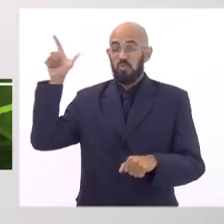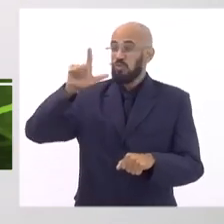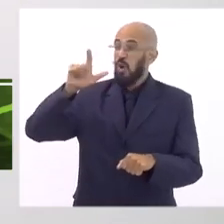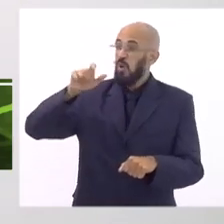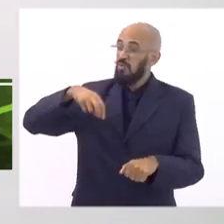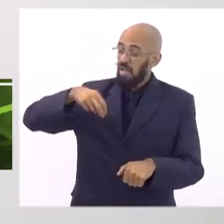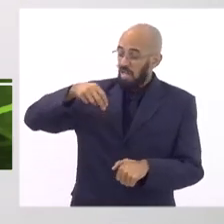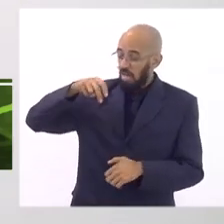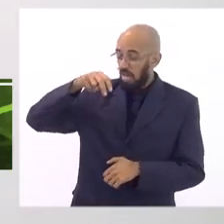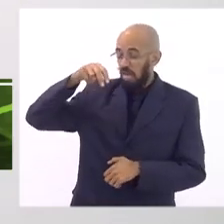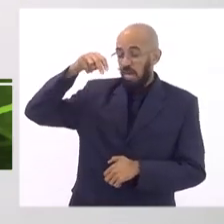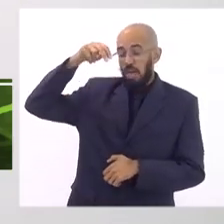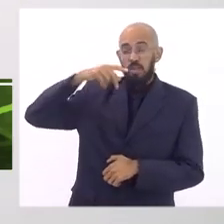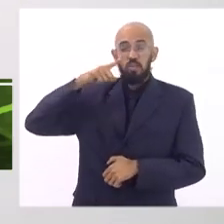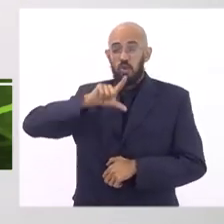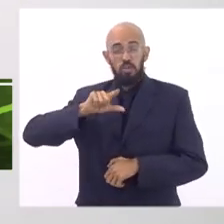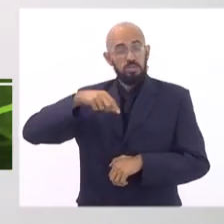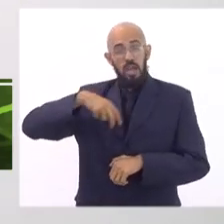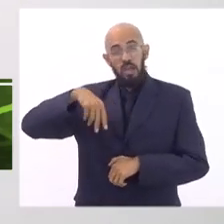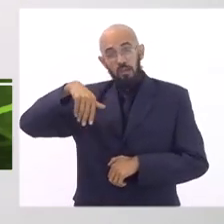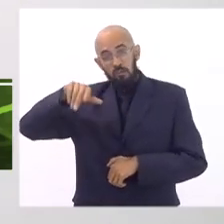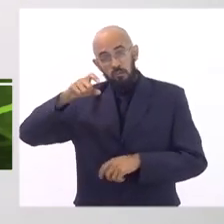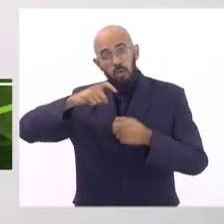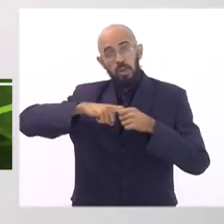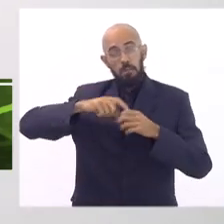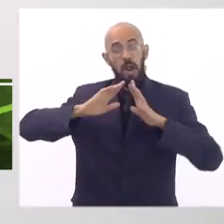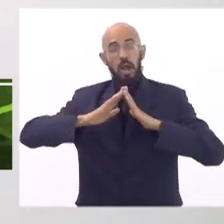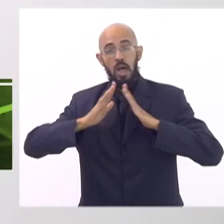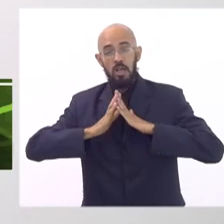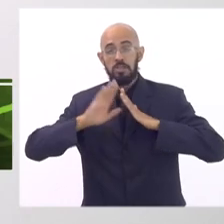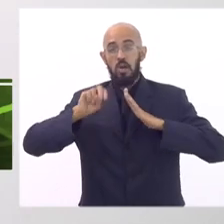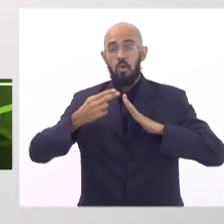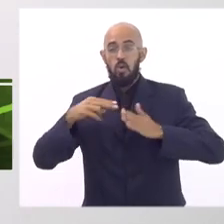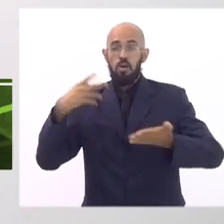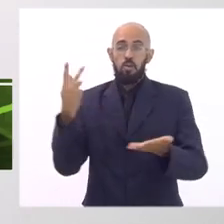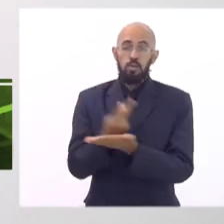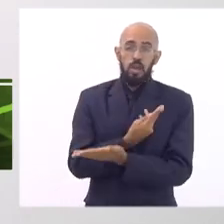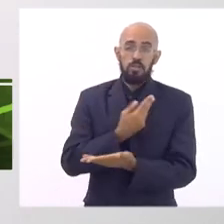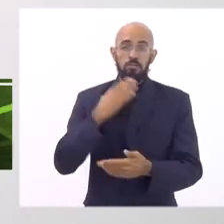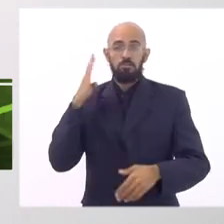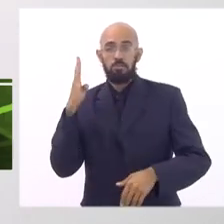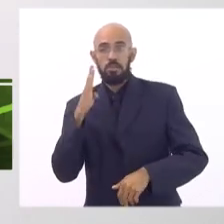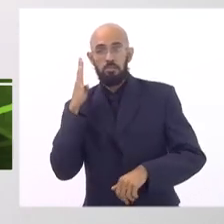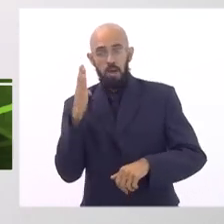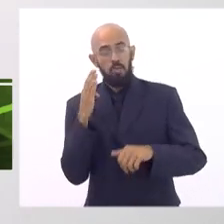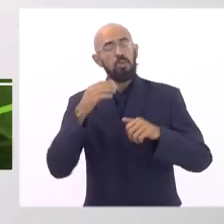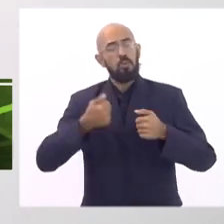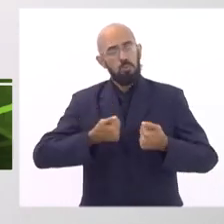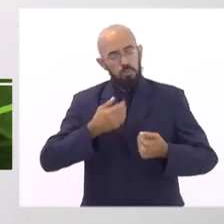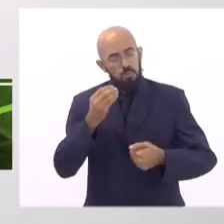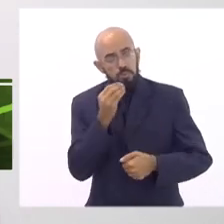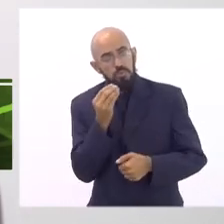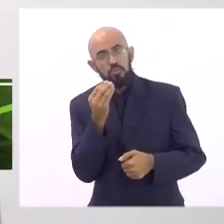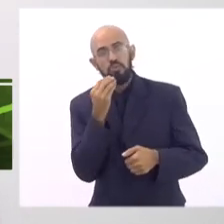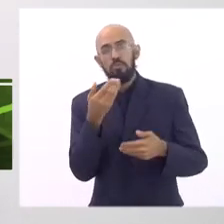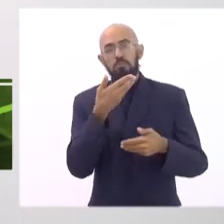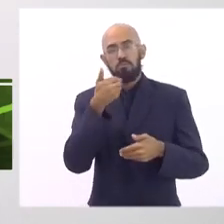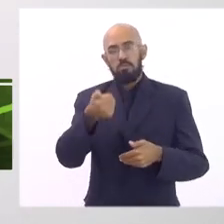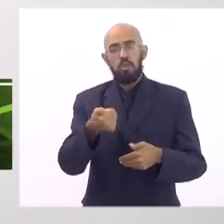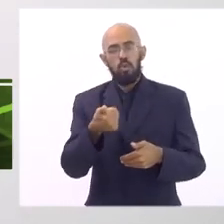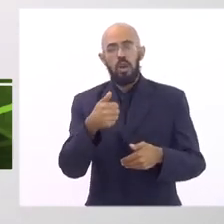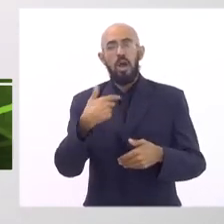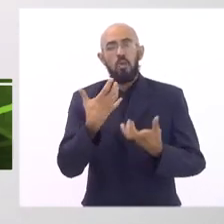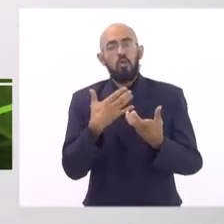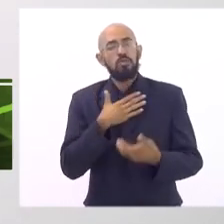não consegue subir direito ou então acontece alguma coisa eu queria que pudesse melhorar sobre o uso